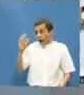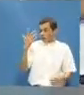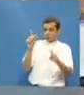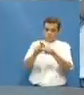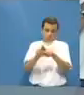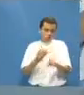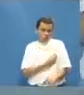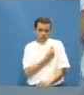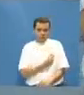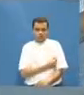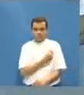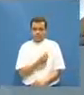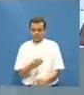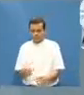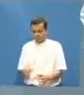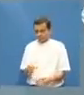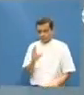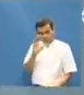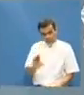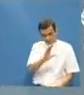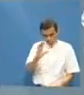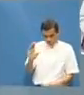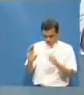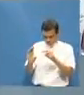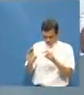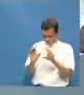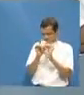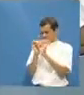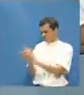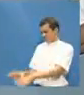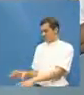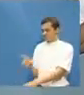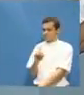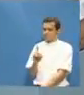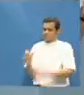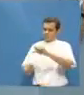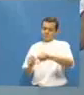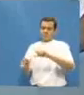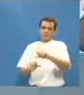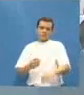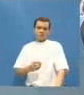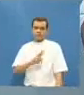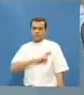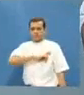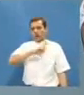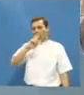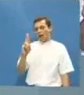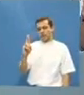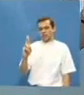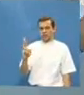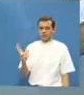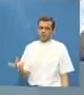93% dos católicos nessa hora mudam de religião eu rezei eu fiz